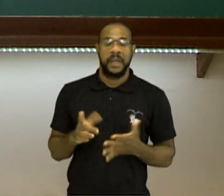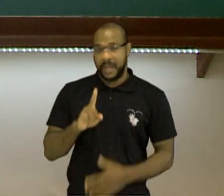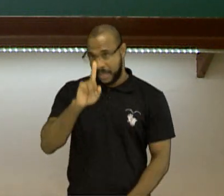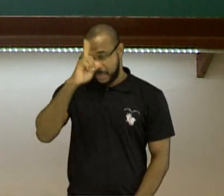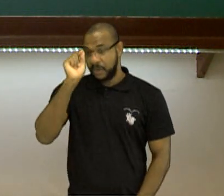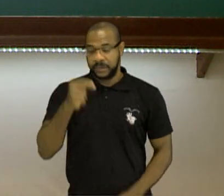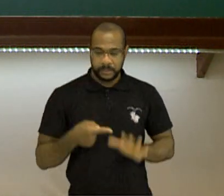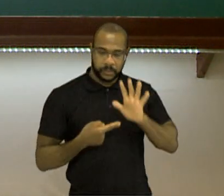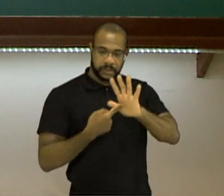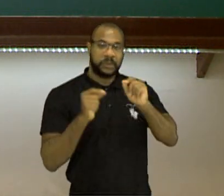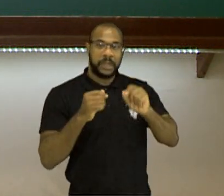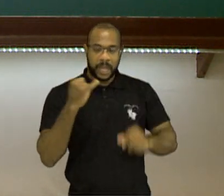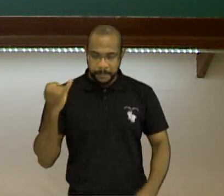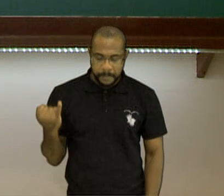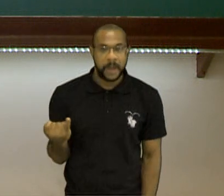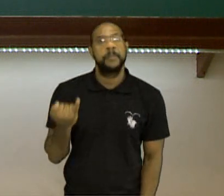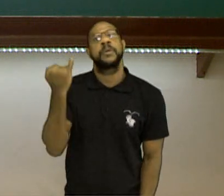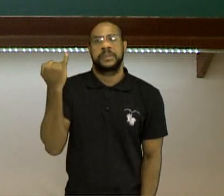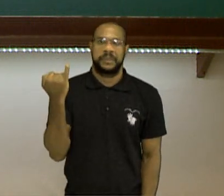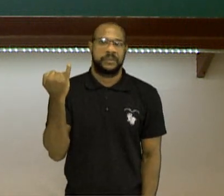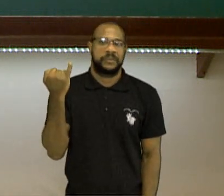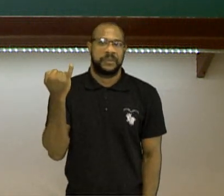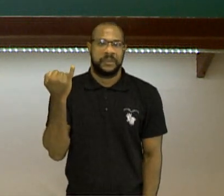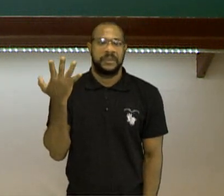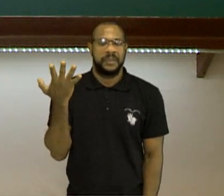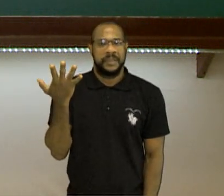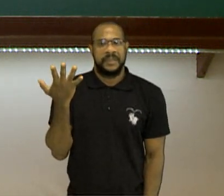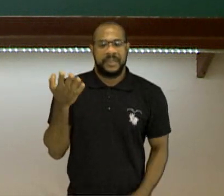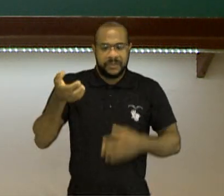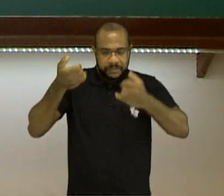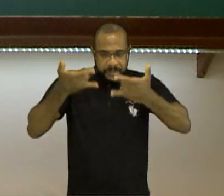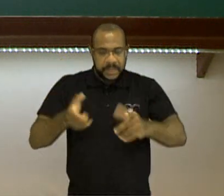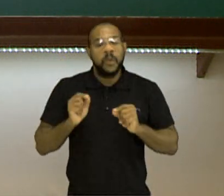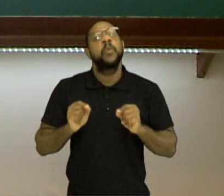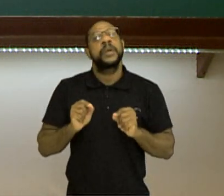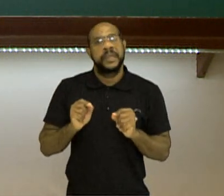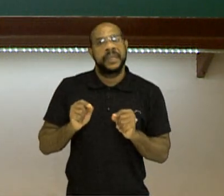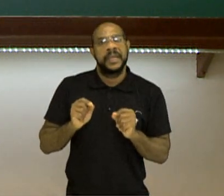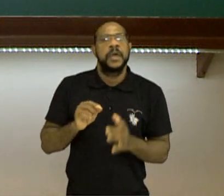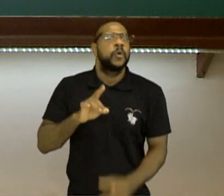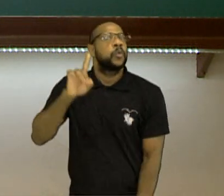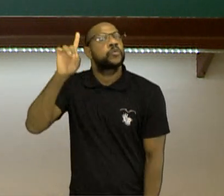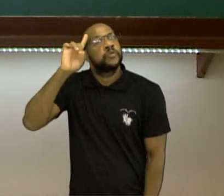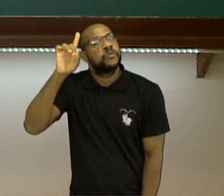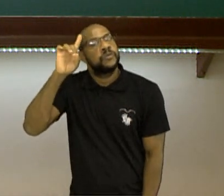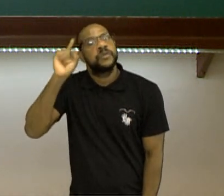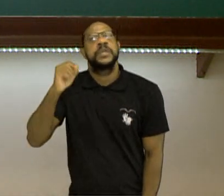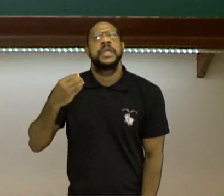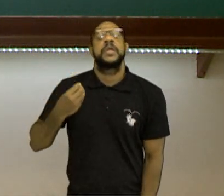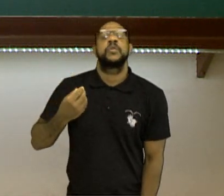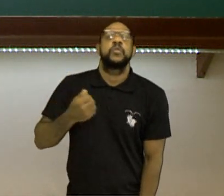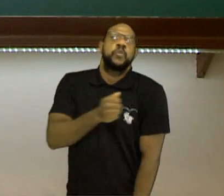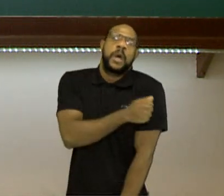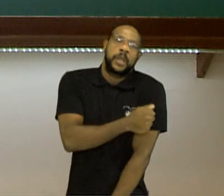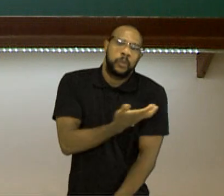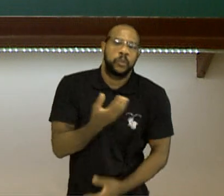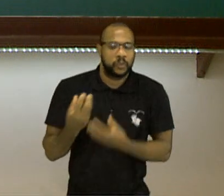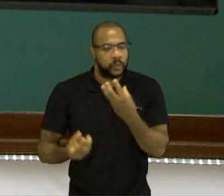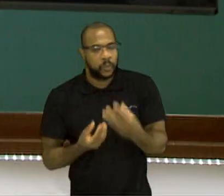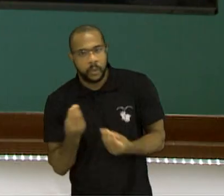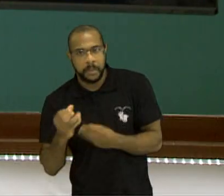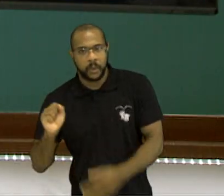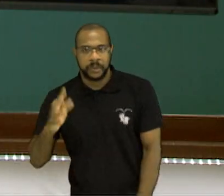mostrar a importância a partir do cotidiano do aluno, da utilidade desse conhecimento na tecnologia, na sociedade